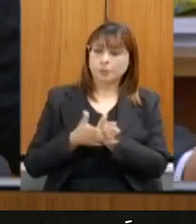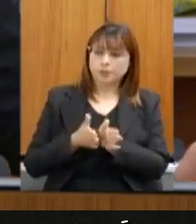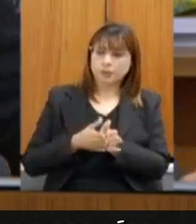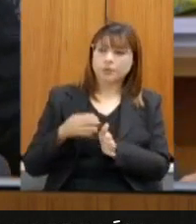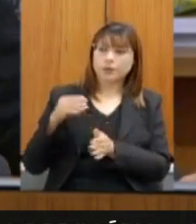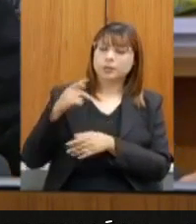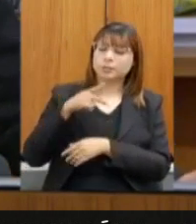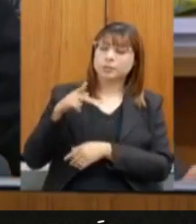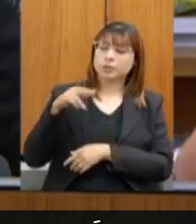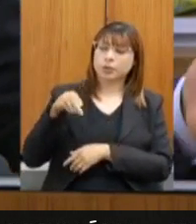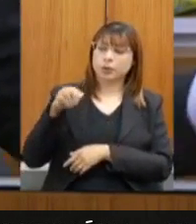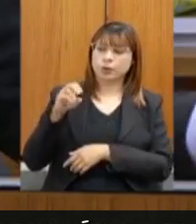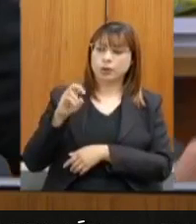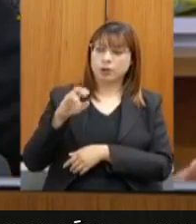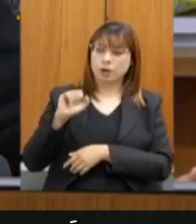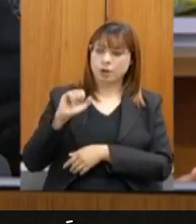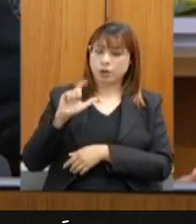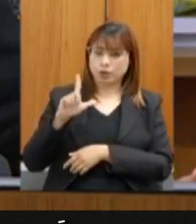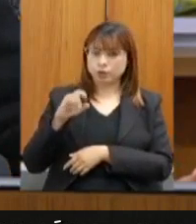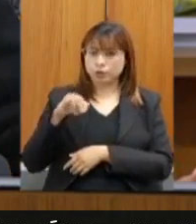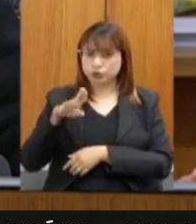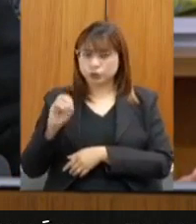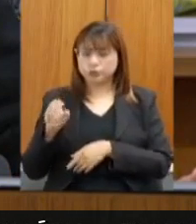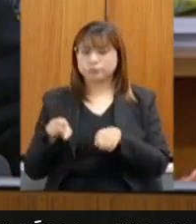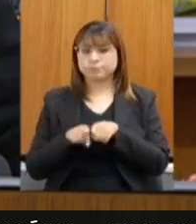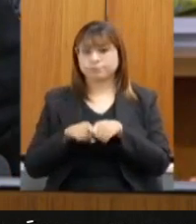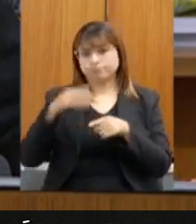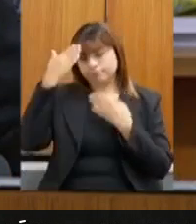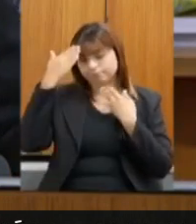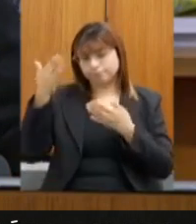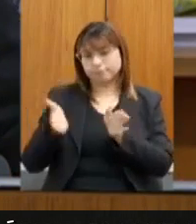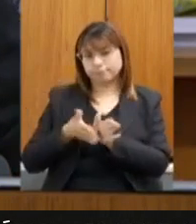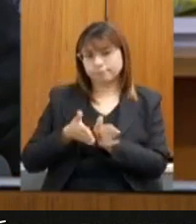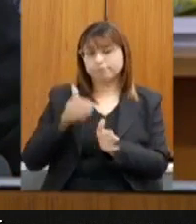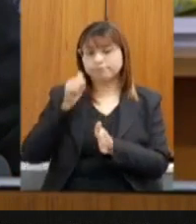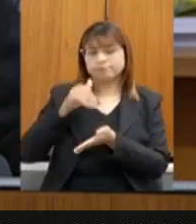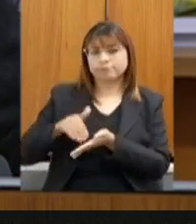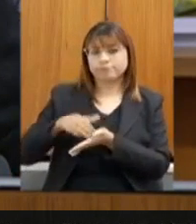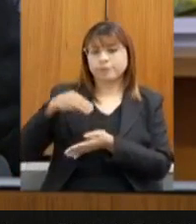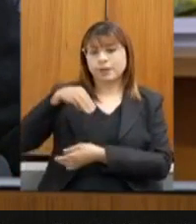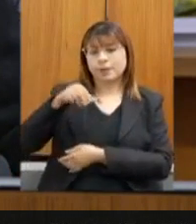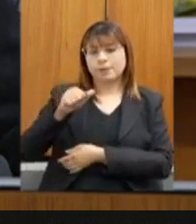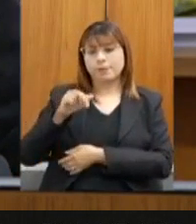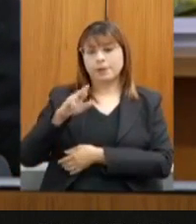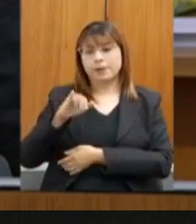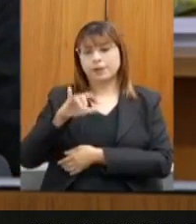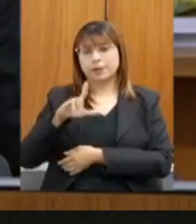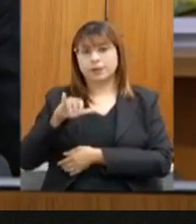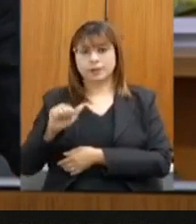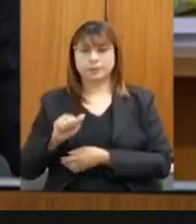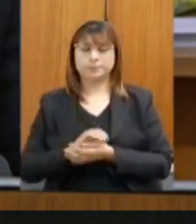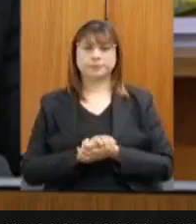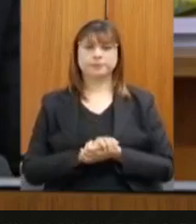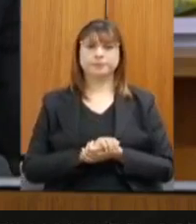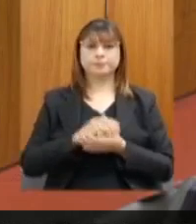parabéns pelo seu trabalho e quero também agradecer e parabenizar a nossa secretária Marília. Muito obrigado, deputado Gil